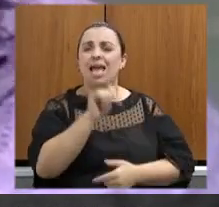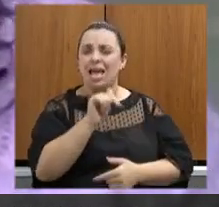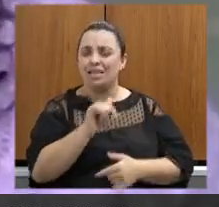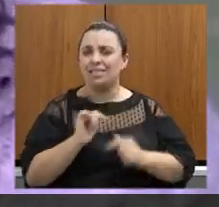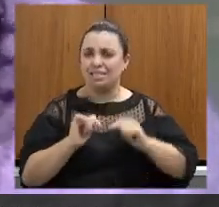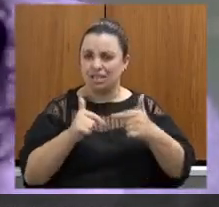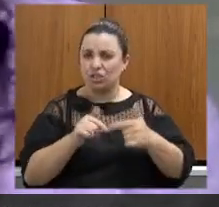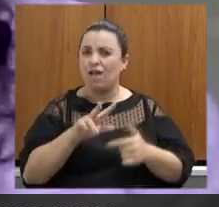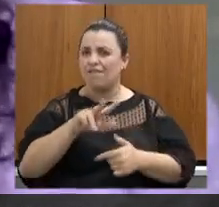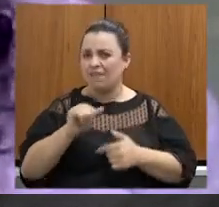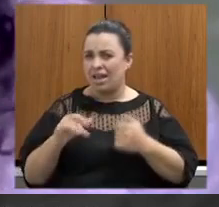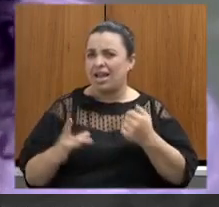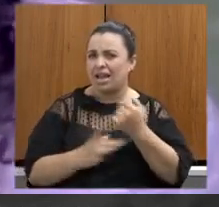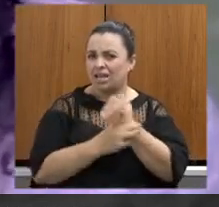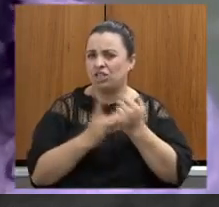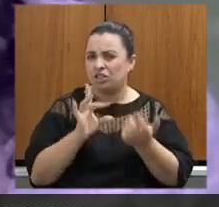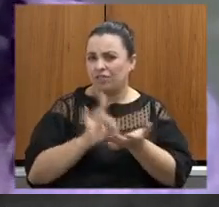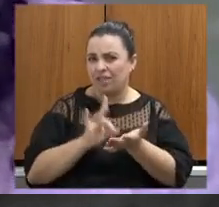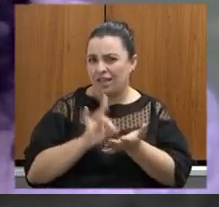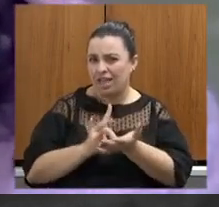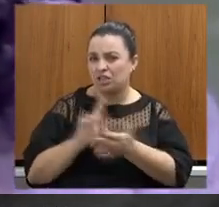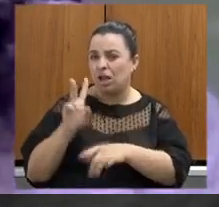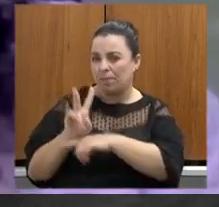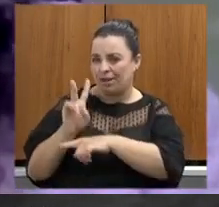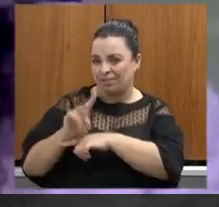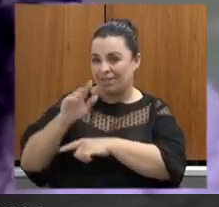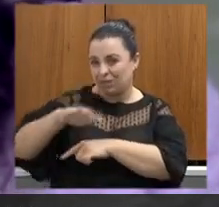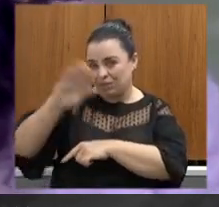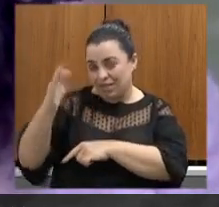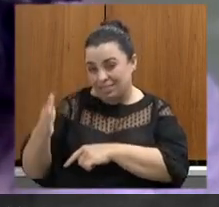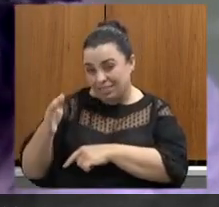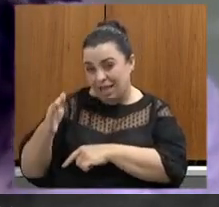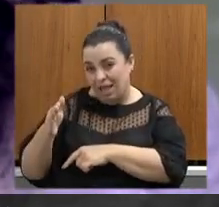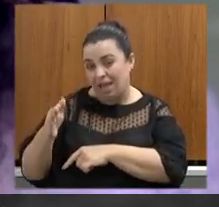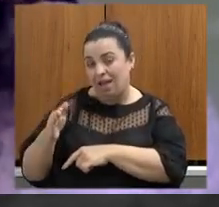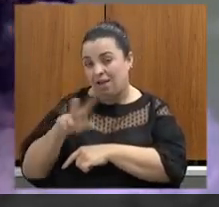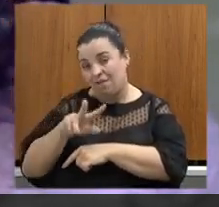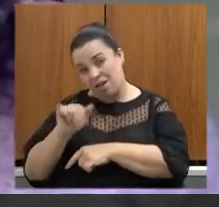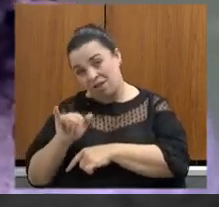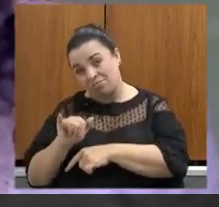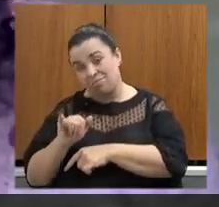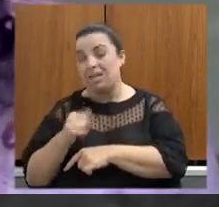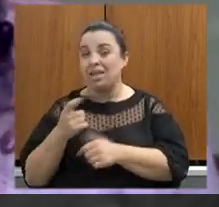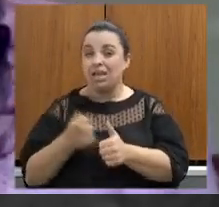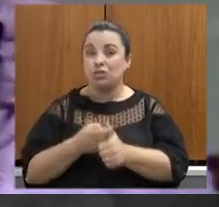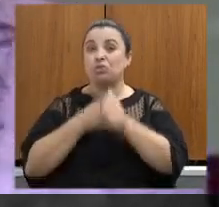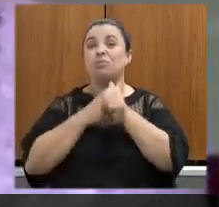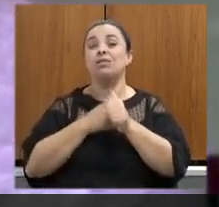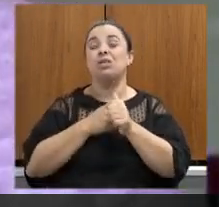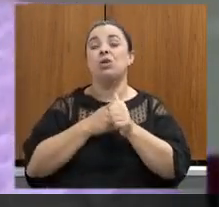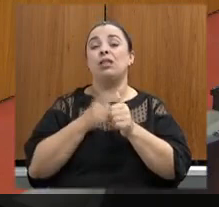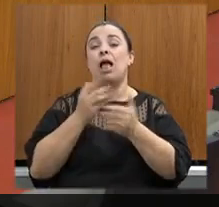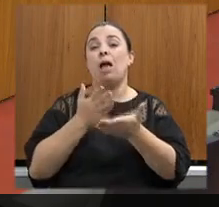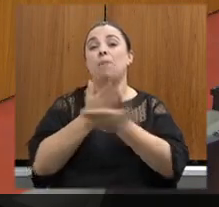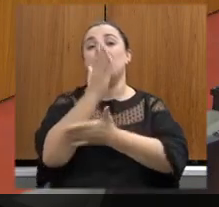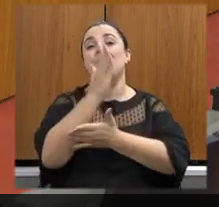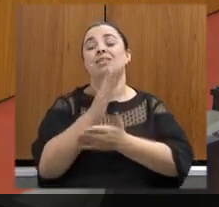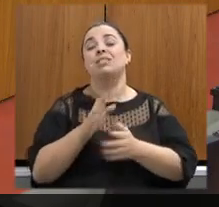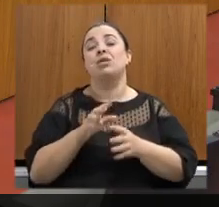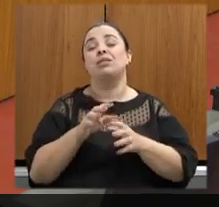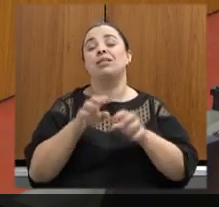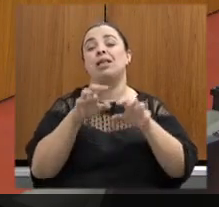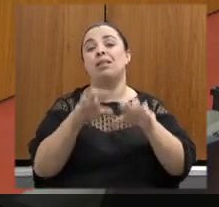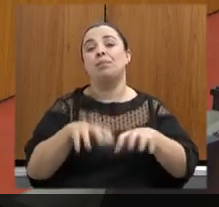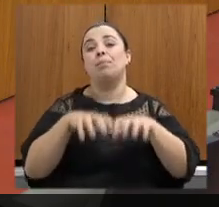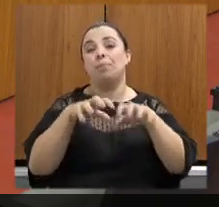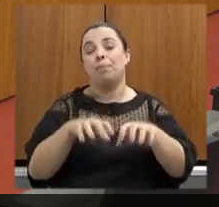garantir de fato a preservação da Serra do Curral e a suspensão do licenciamento para a Camisa eu vou passar a palavra para